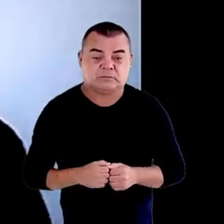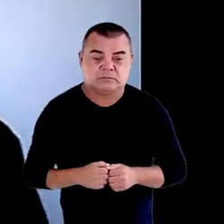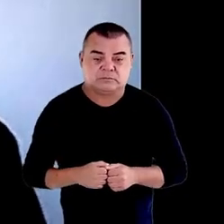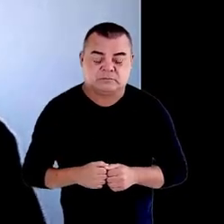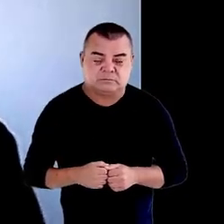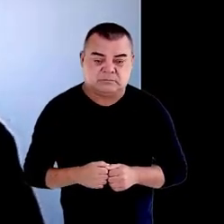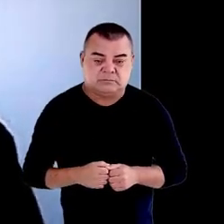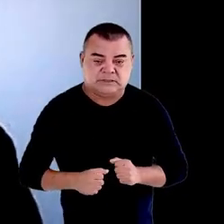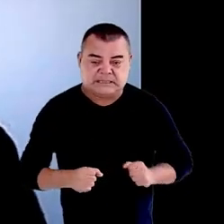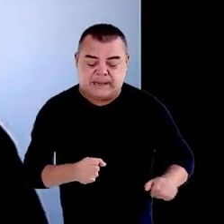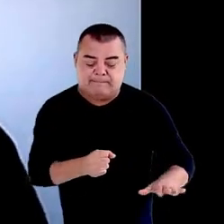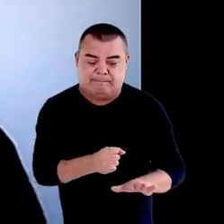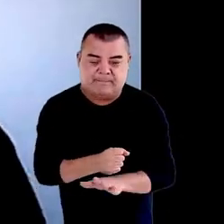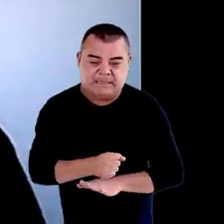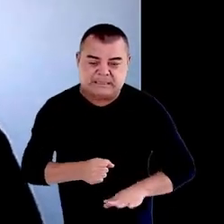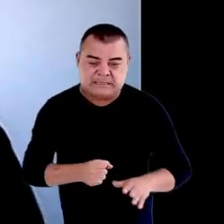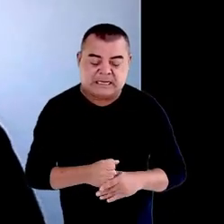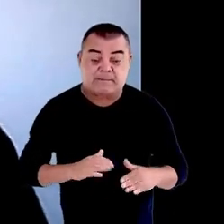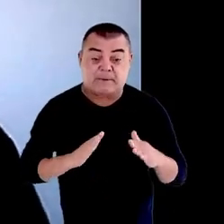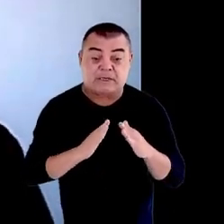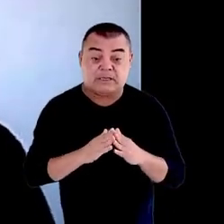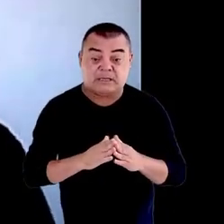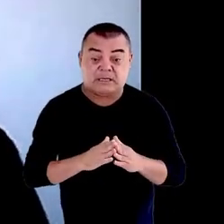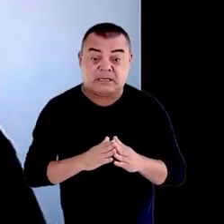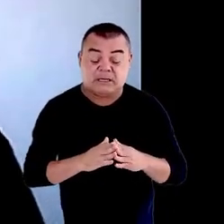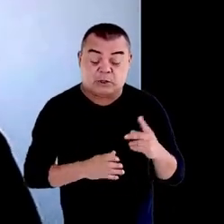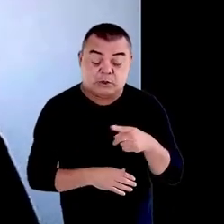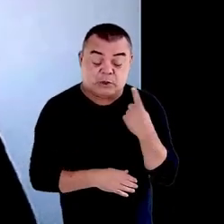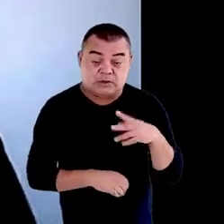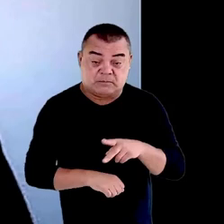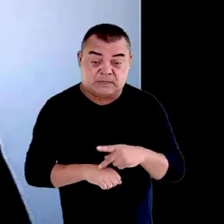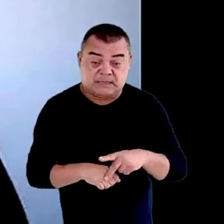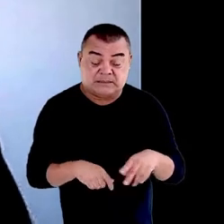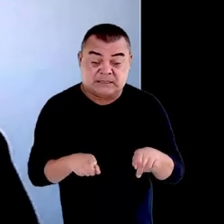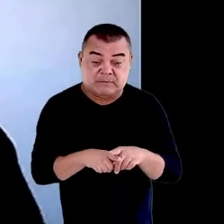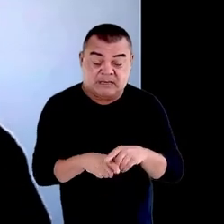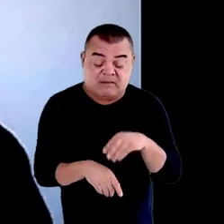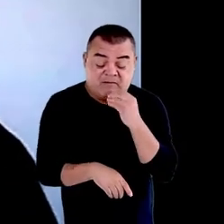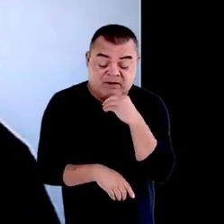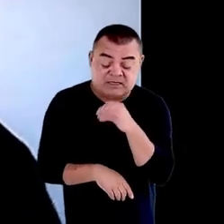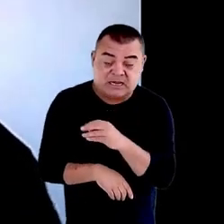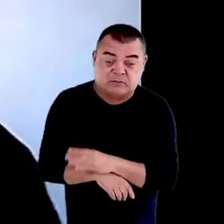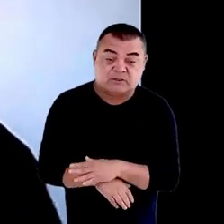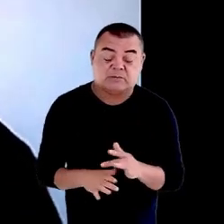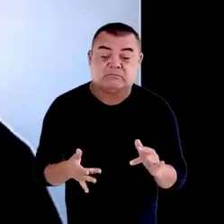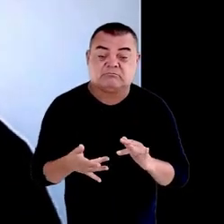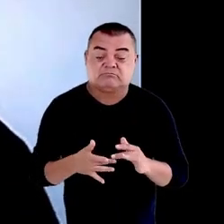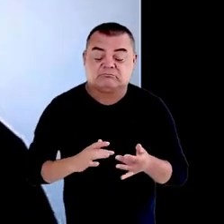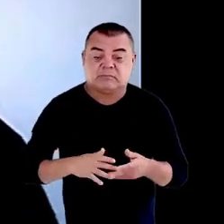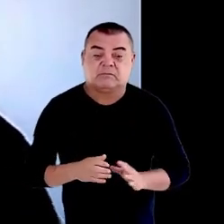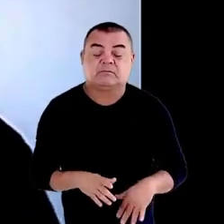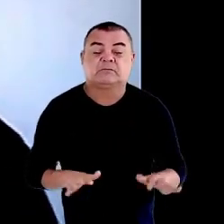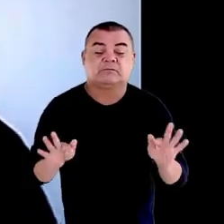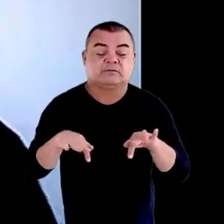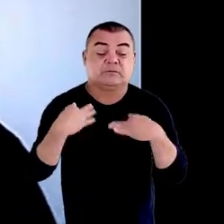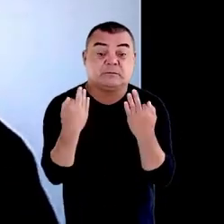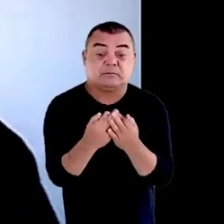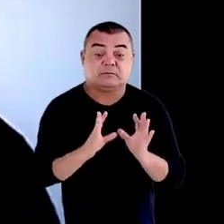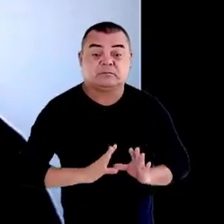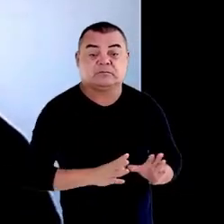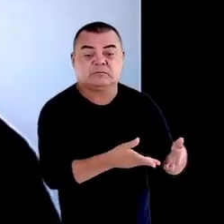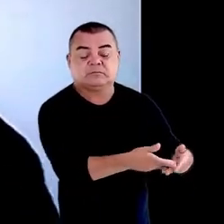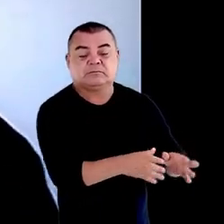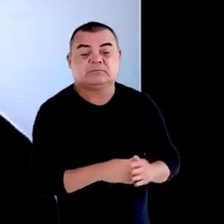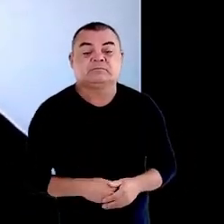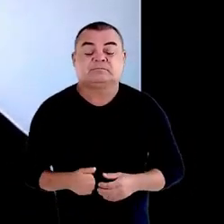moradias presentes no nosso país, assim como da fragilização dos vínculos familiares e comunitários, dois